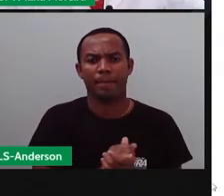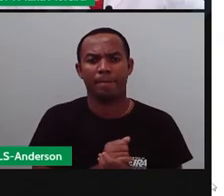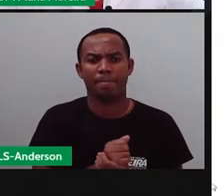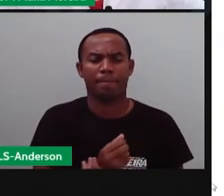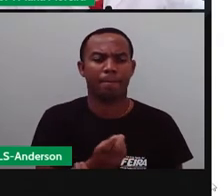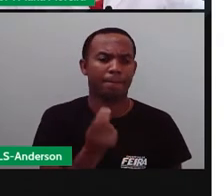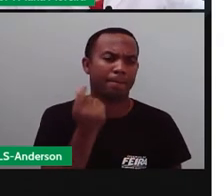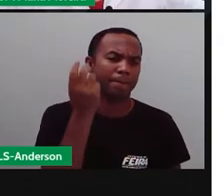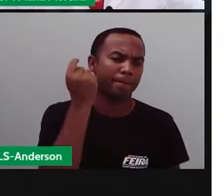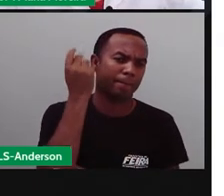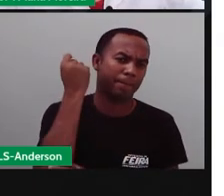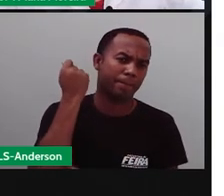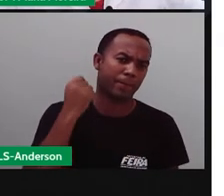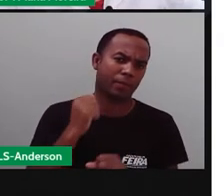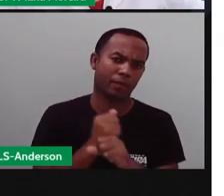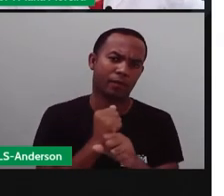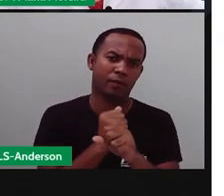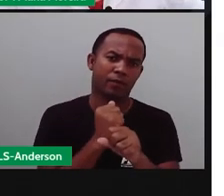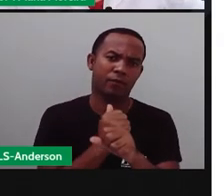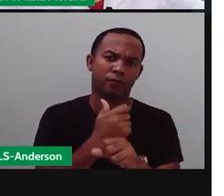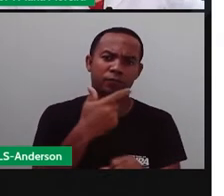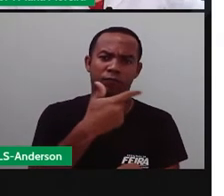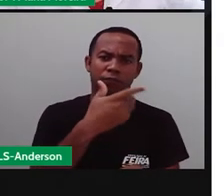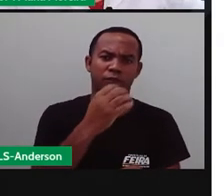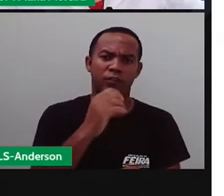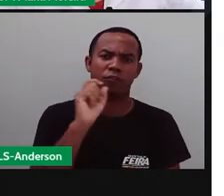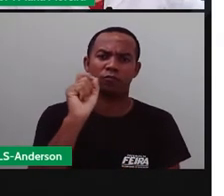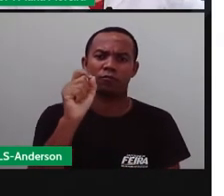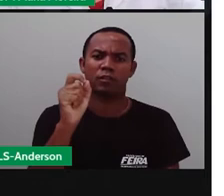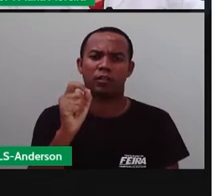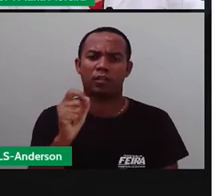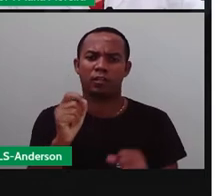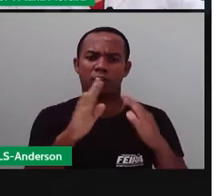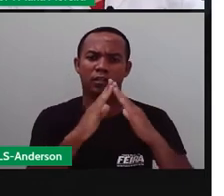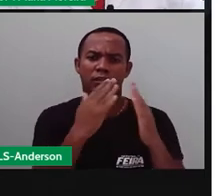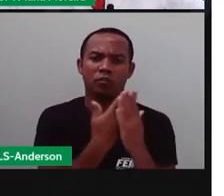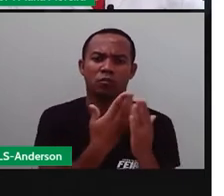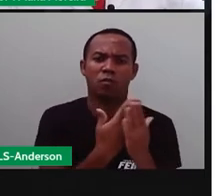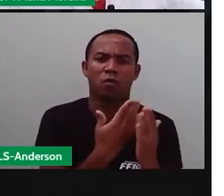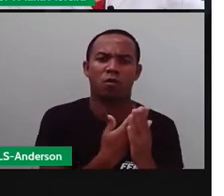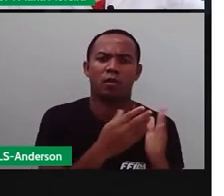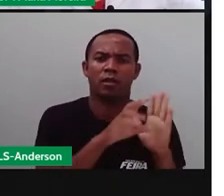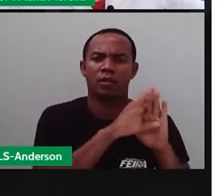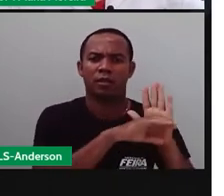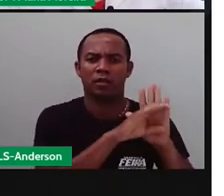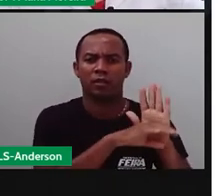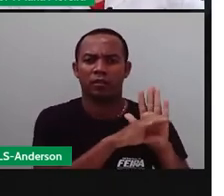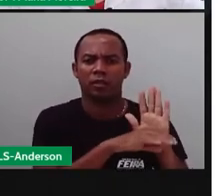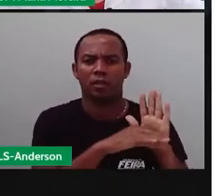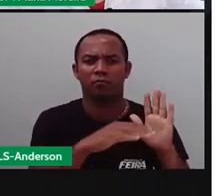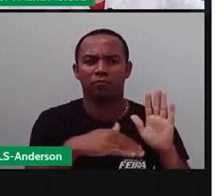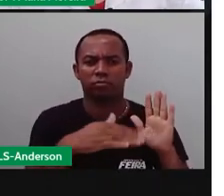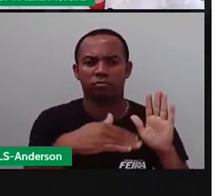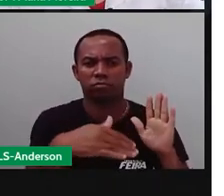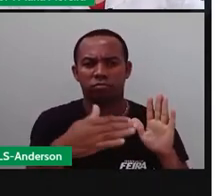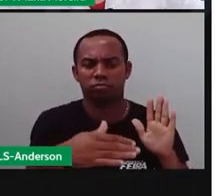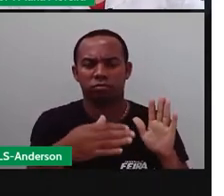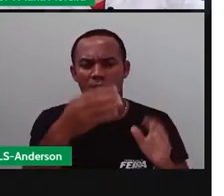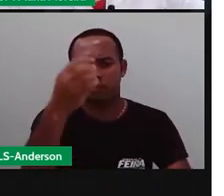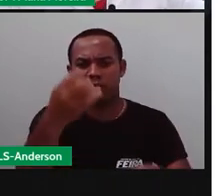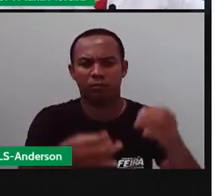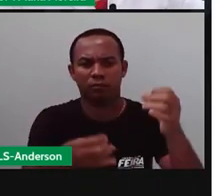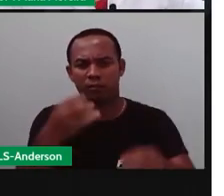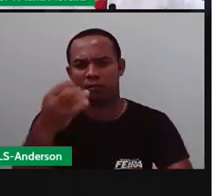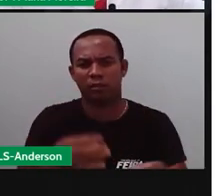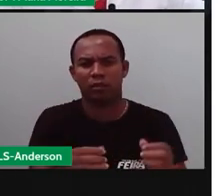Em meados do século XX, foi incorporada ao calendário das escolas brasileiras e foi reconquistando sua importância,